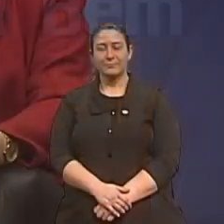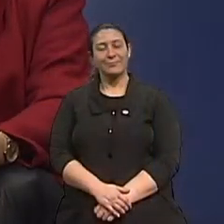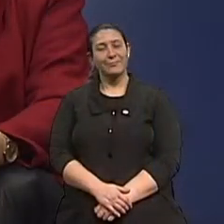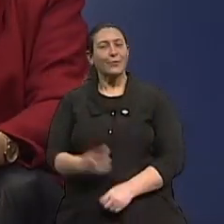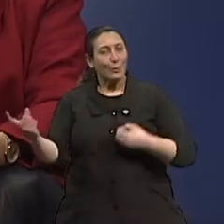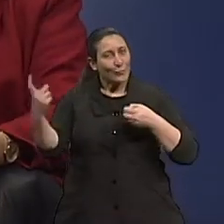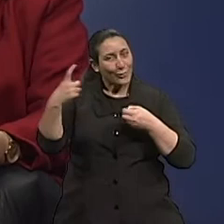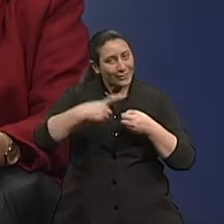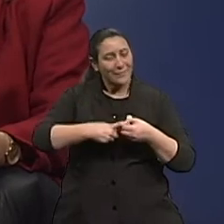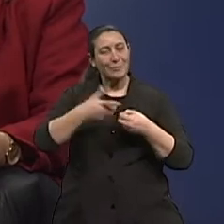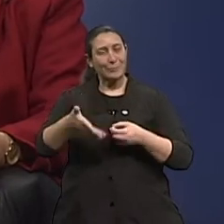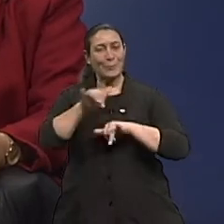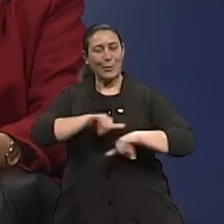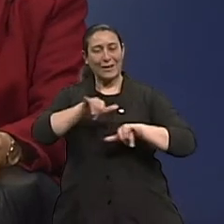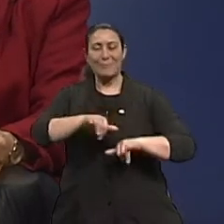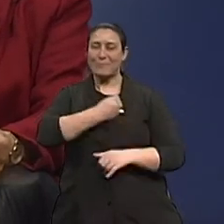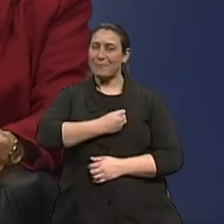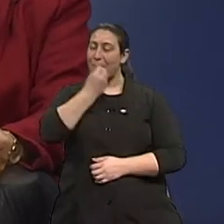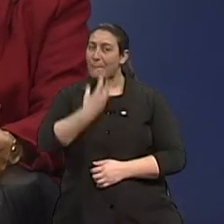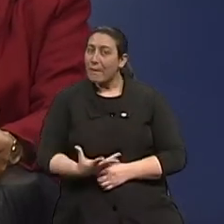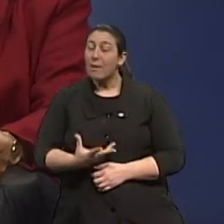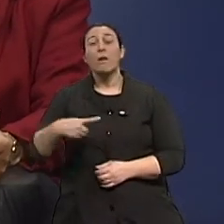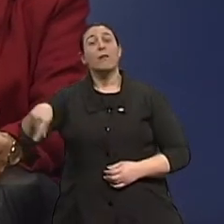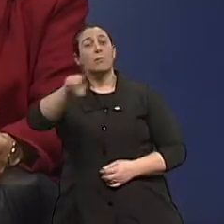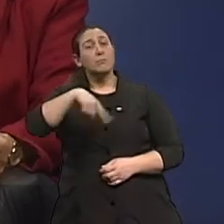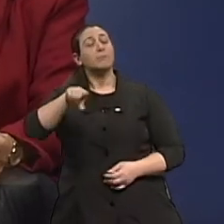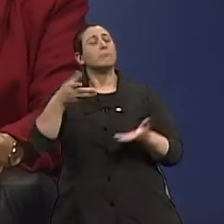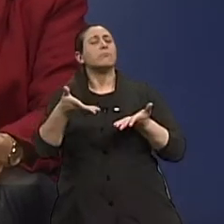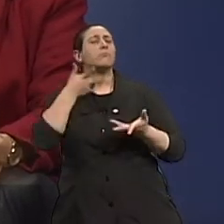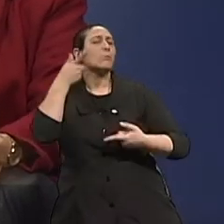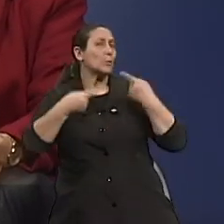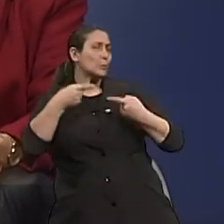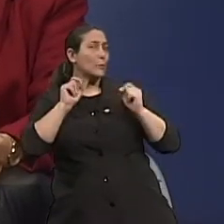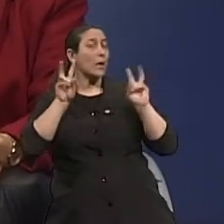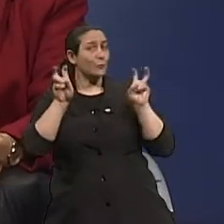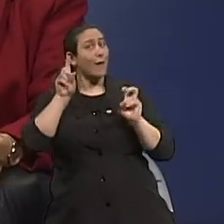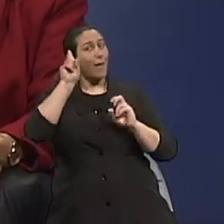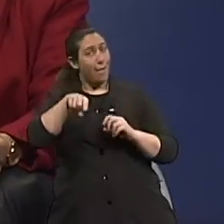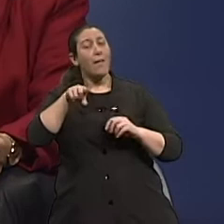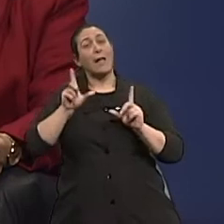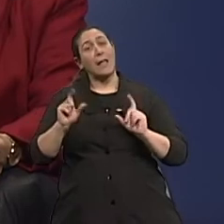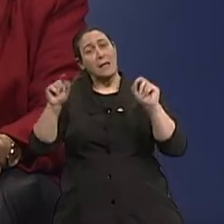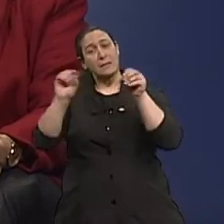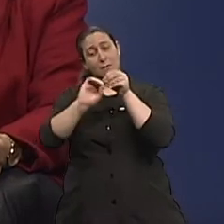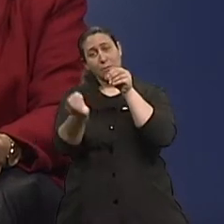Estamos de volta com o nosso Viva Bem de hoje, onde a gente está falando sobre a questão do câncer de intestino, né? Mas vocês sabem que vocês